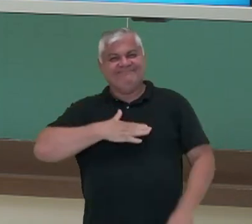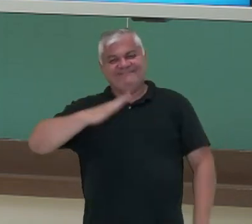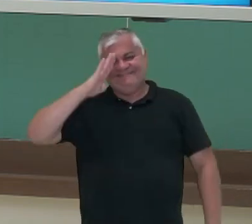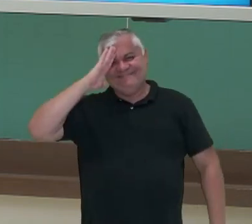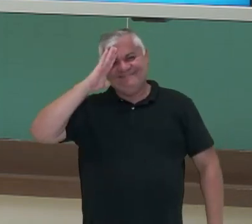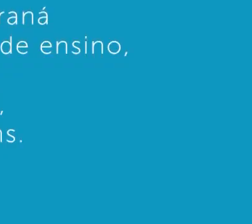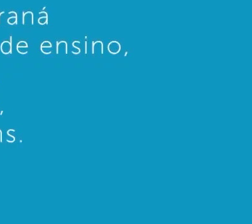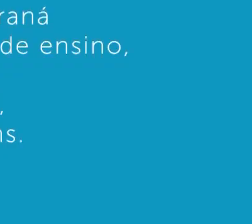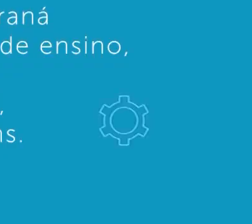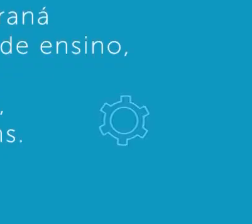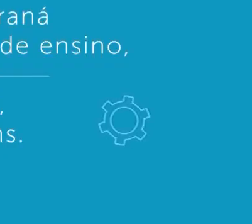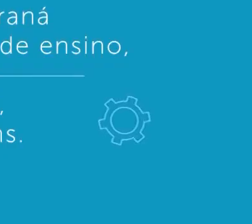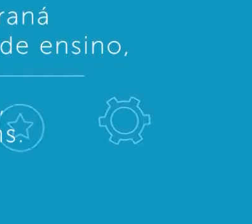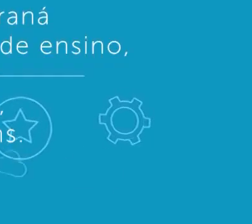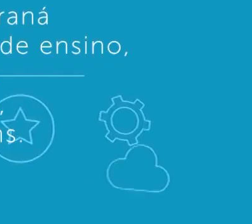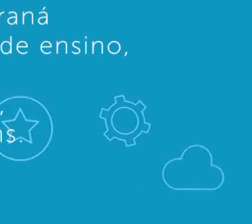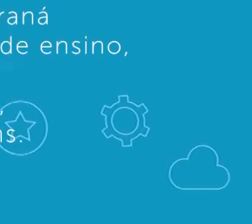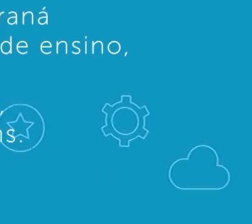Até breve!